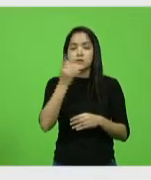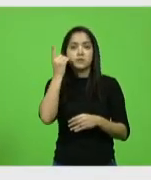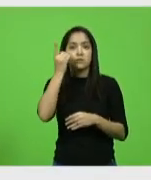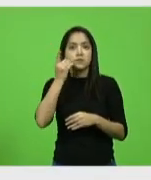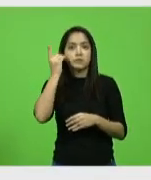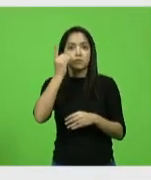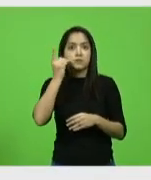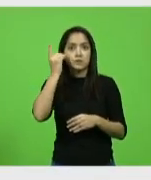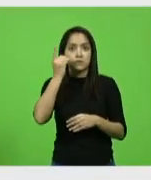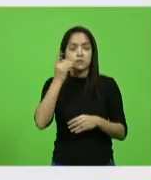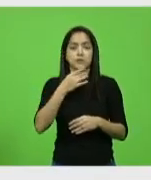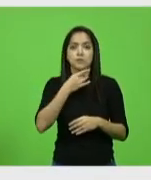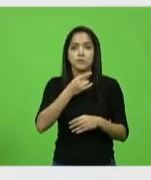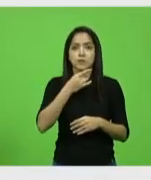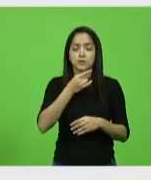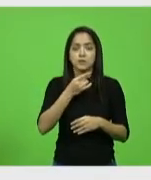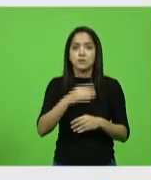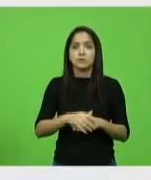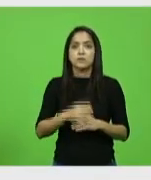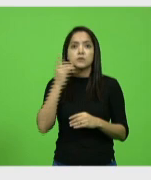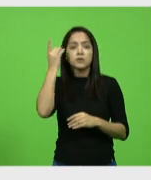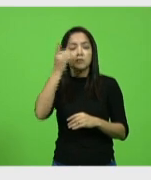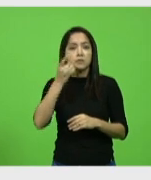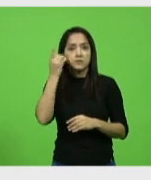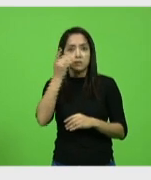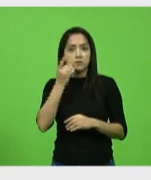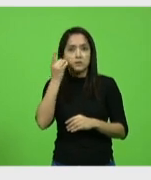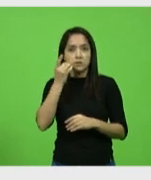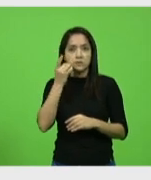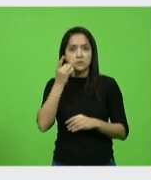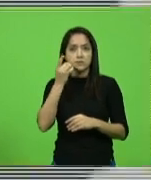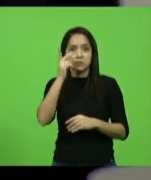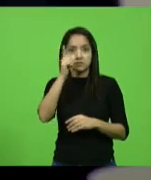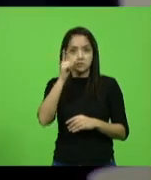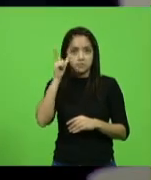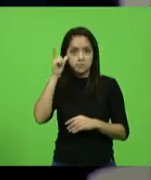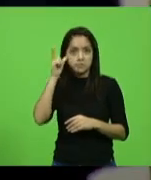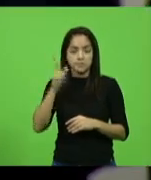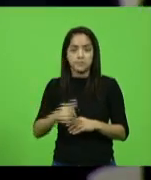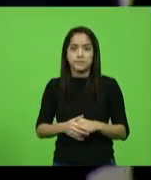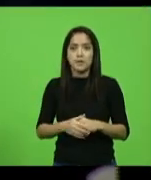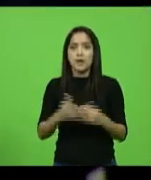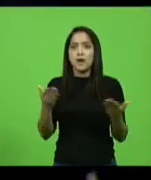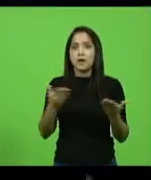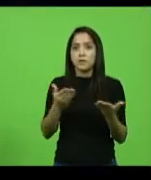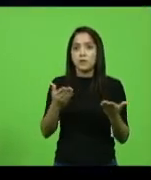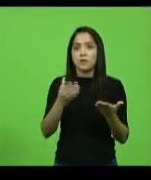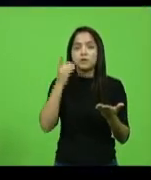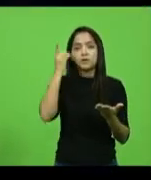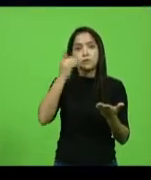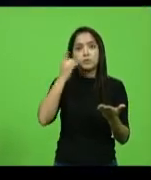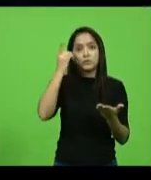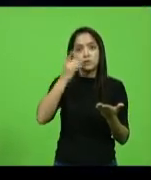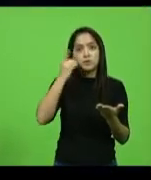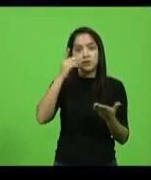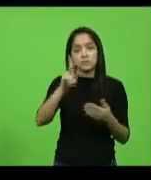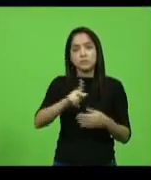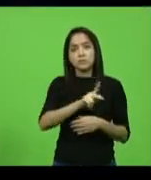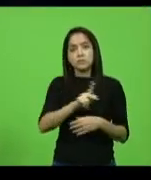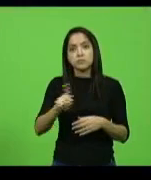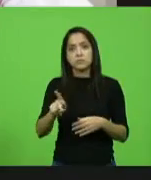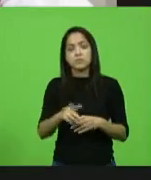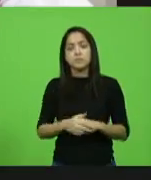no deputado Valdir Cobalquini e no deputado Laércio Schuster. Como vota agora o deputado Padre Pedro